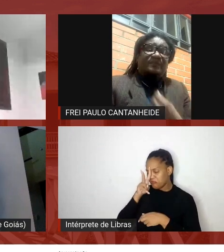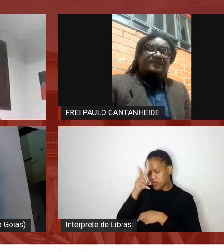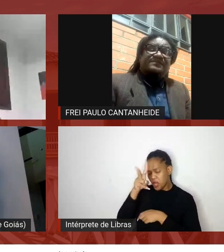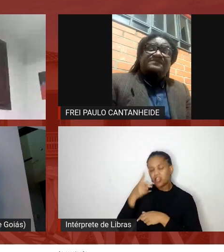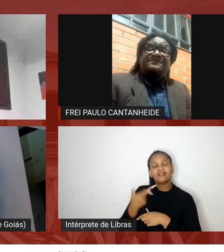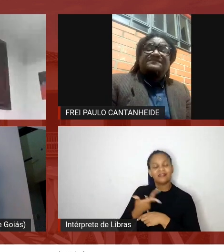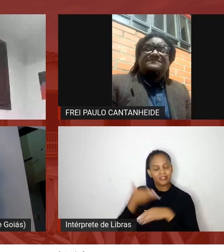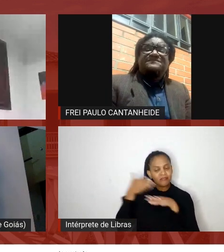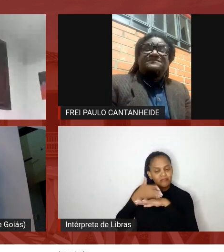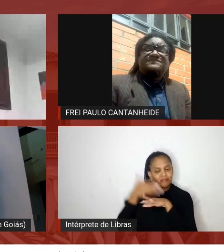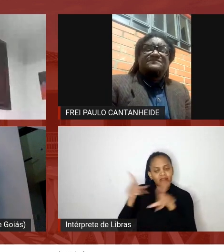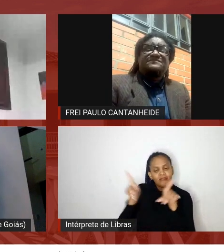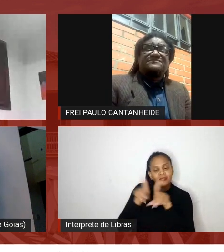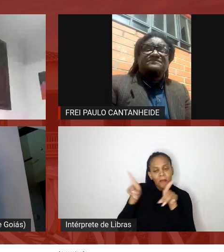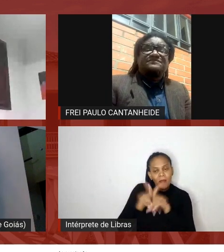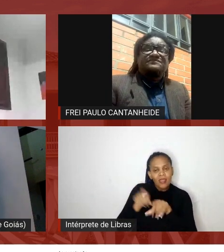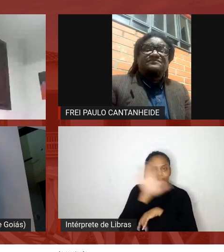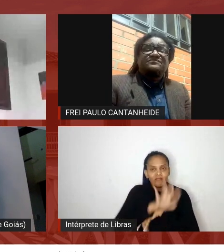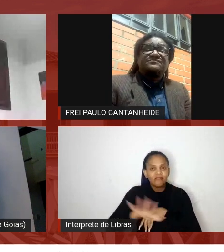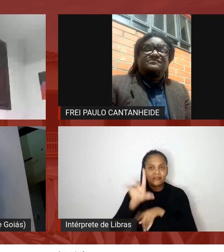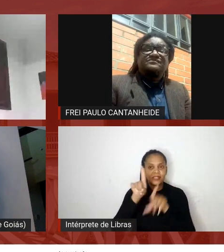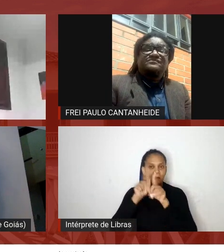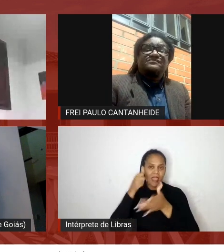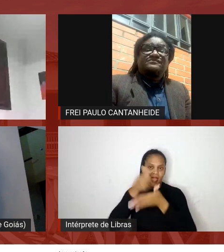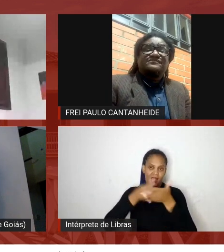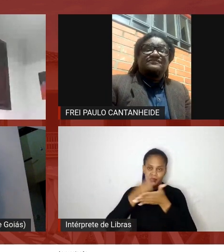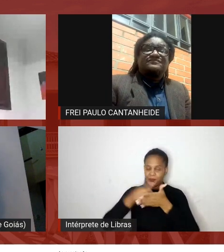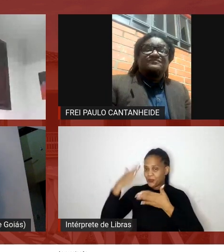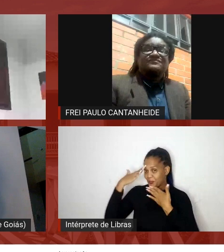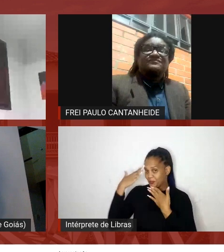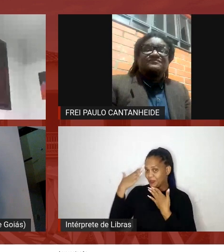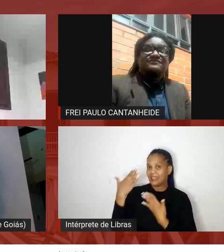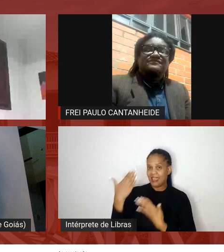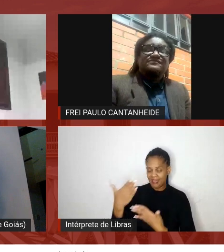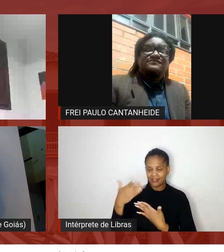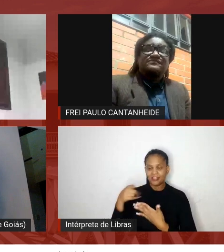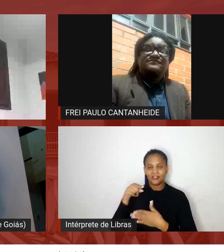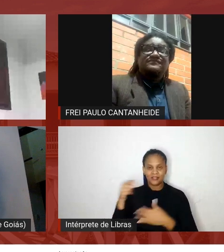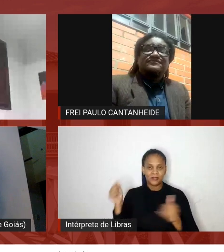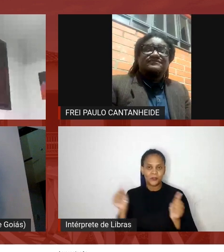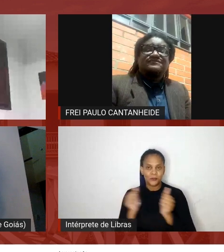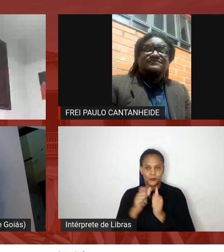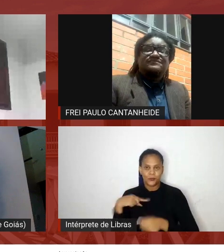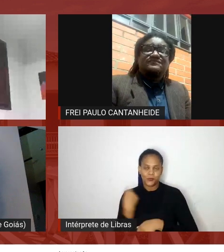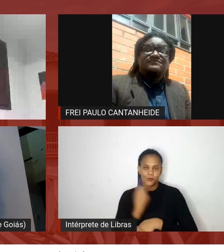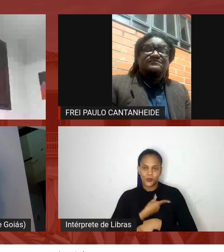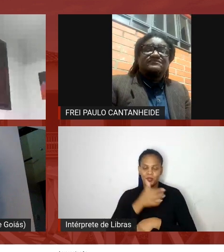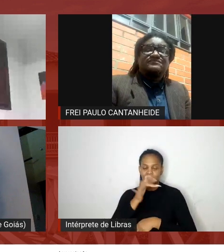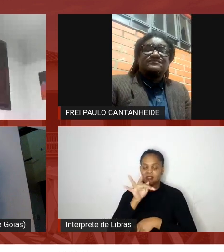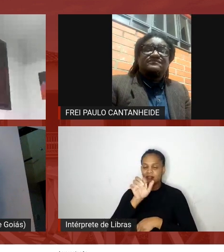participação de forma geral e a luta muito obrigado pela presença Fernanda está contigo